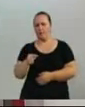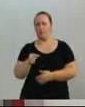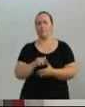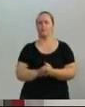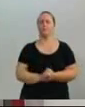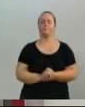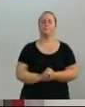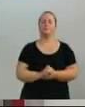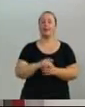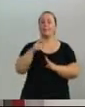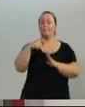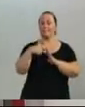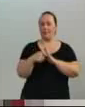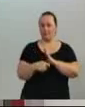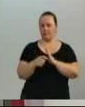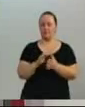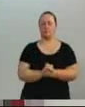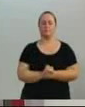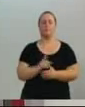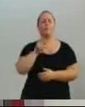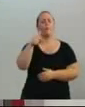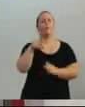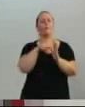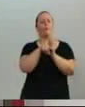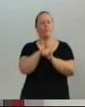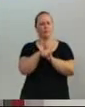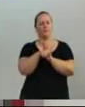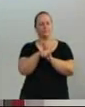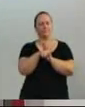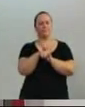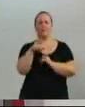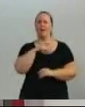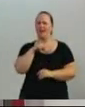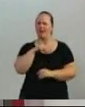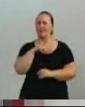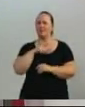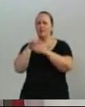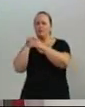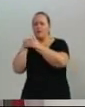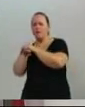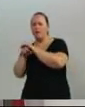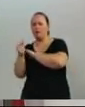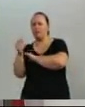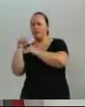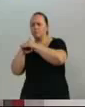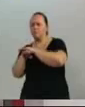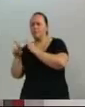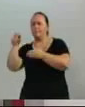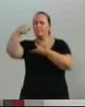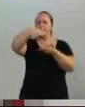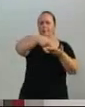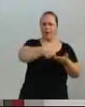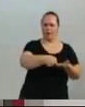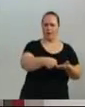.000,00. Outra pergunta. Havia suficiente provisão de caixa para pagar a dívida empenhada pelo governo